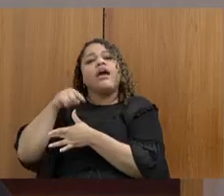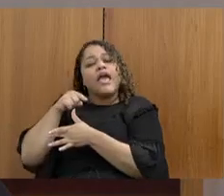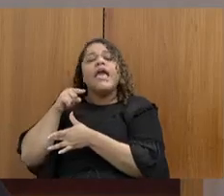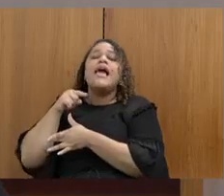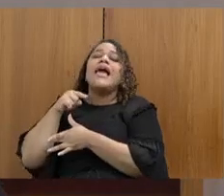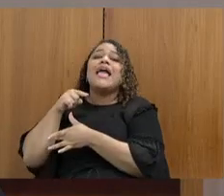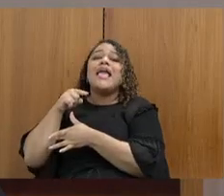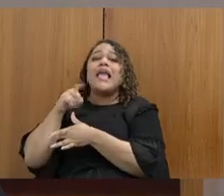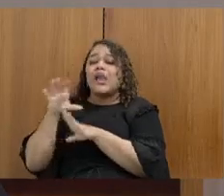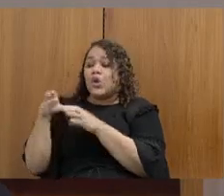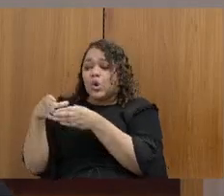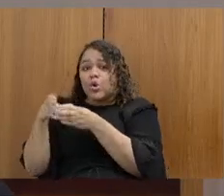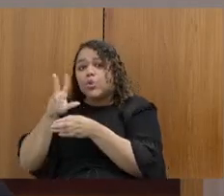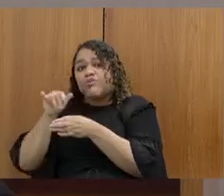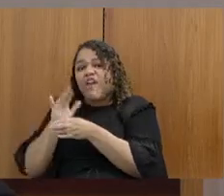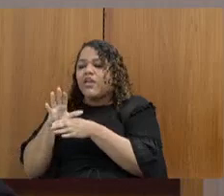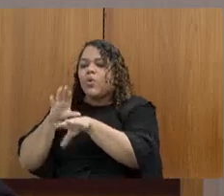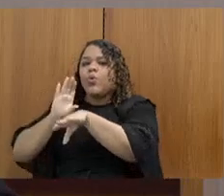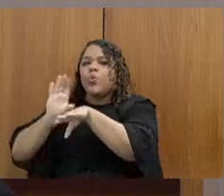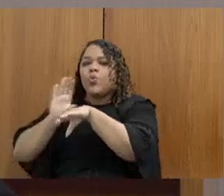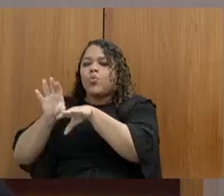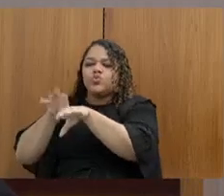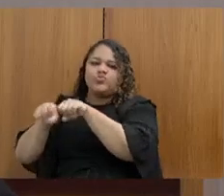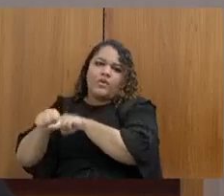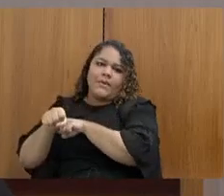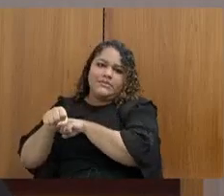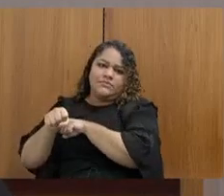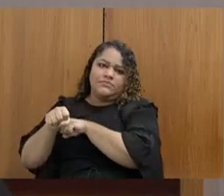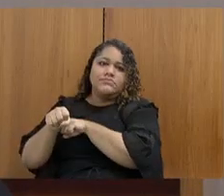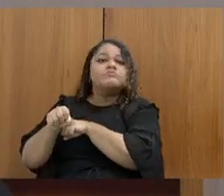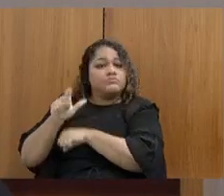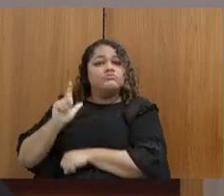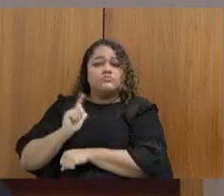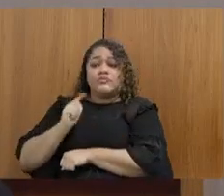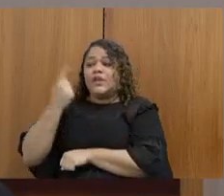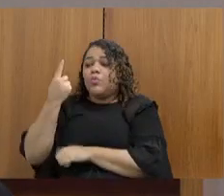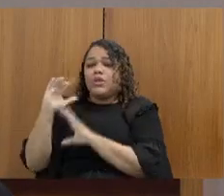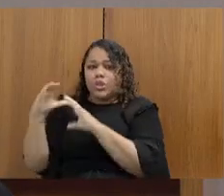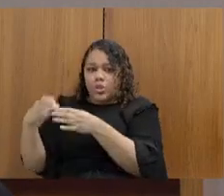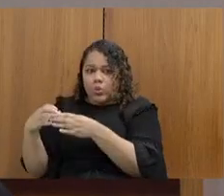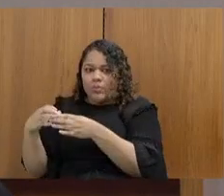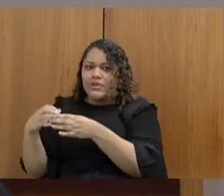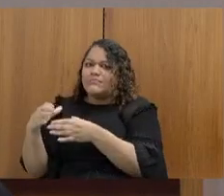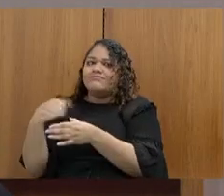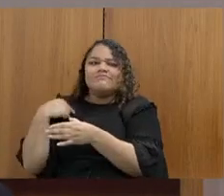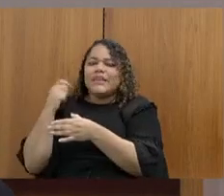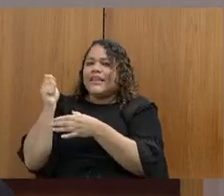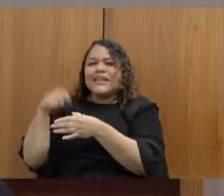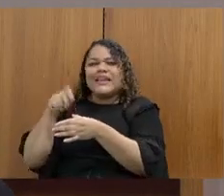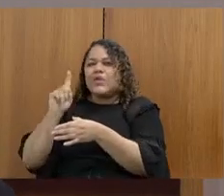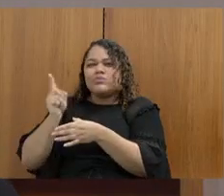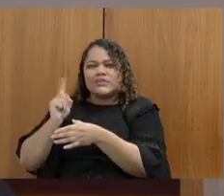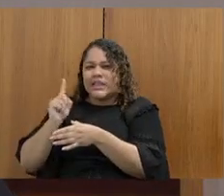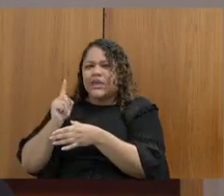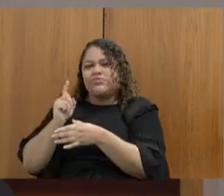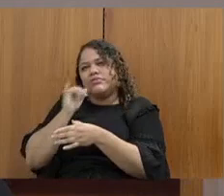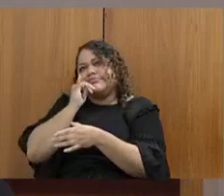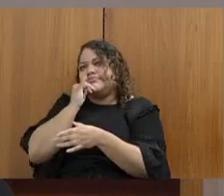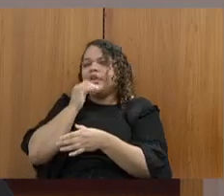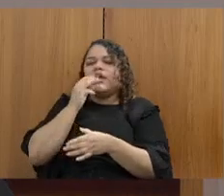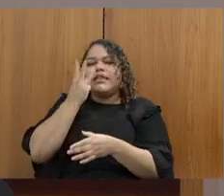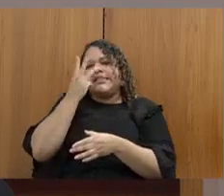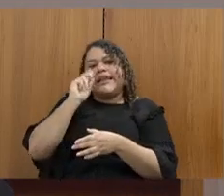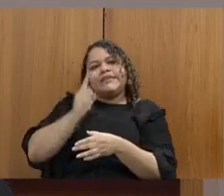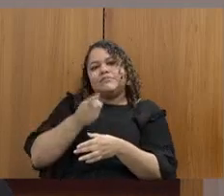grupo do curso de formação. Existe uma turma que, pela impossibilidade de fazer uma turma com aproximadamente 3 mil, 3